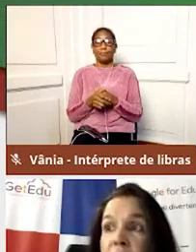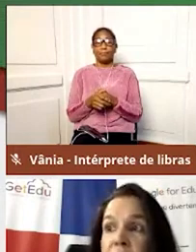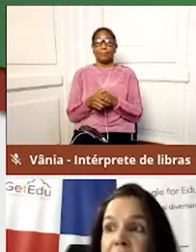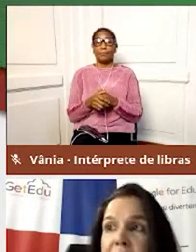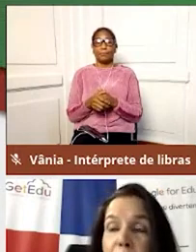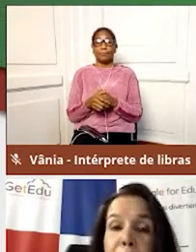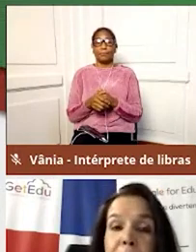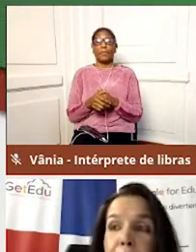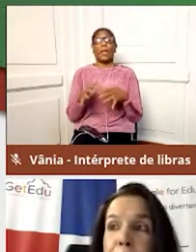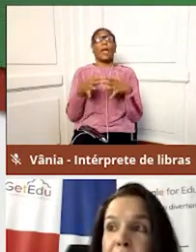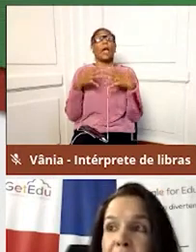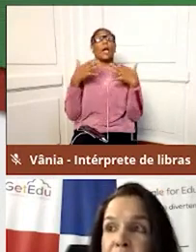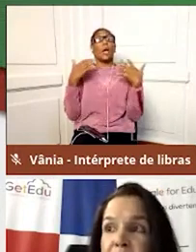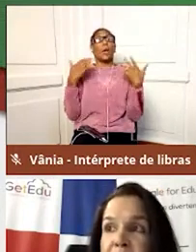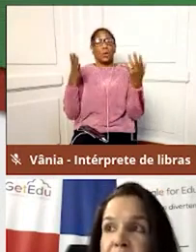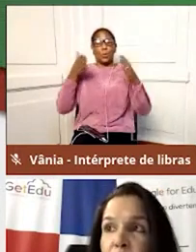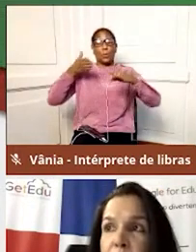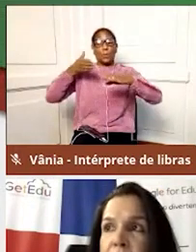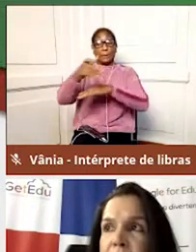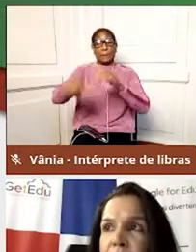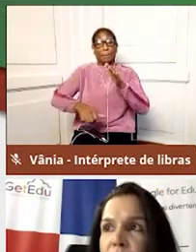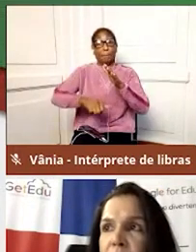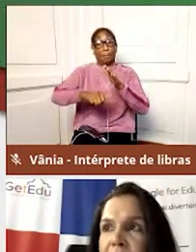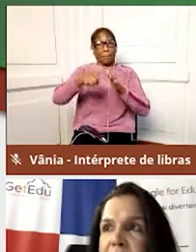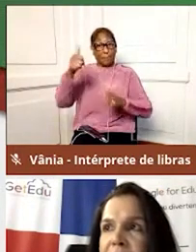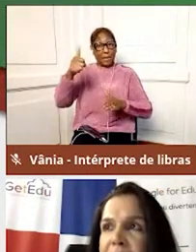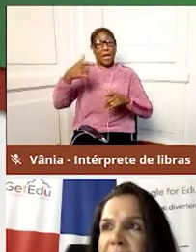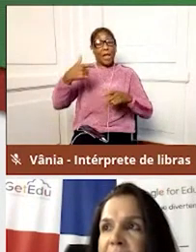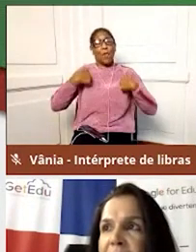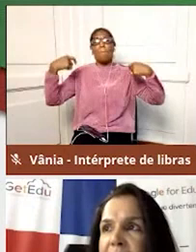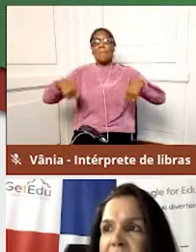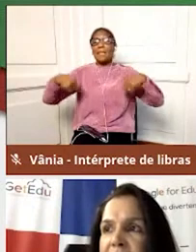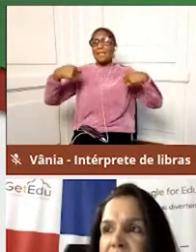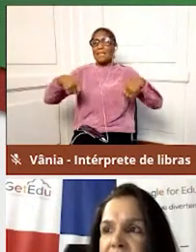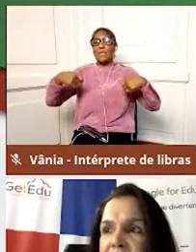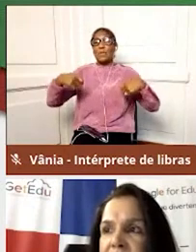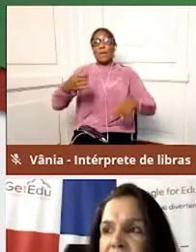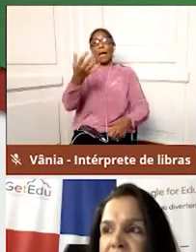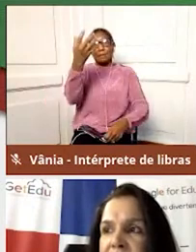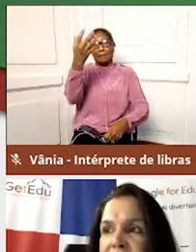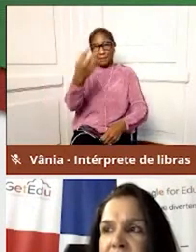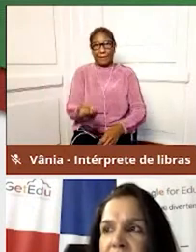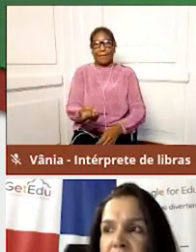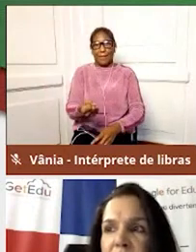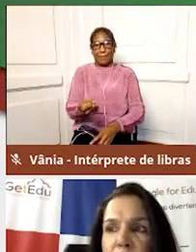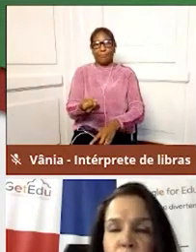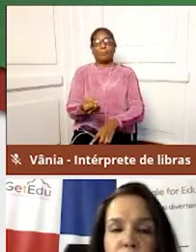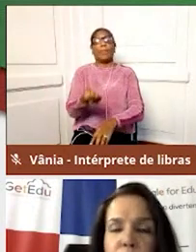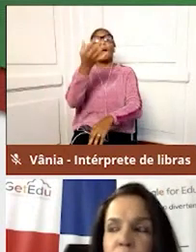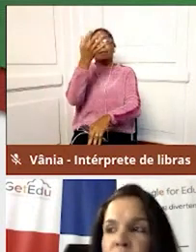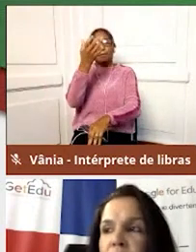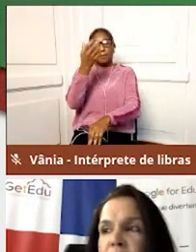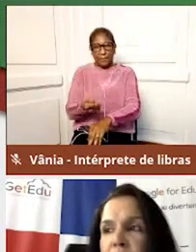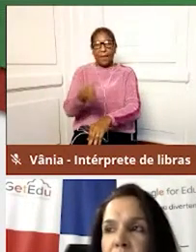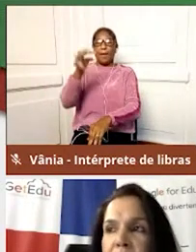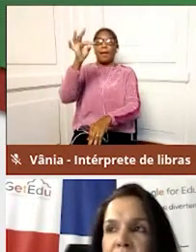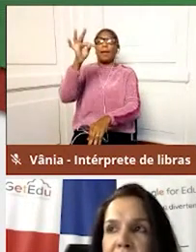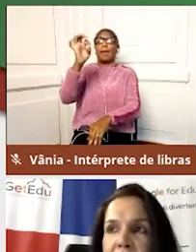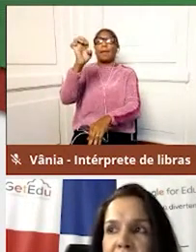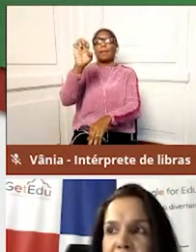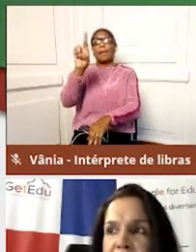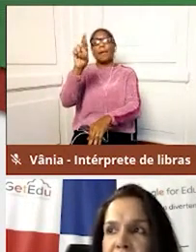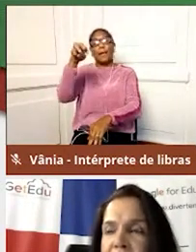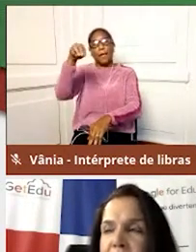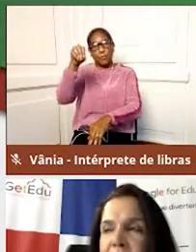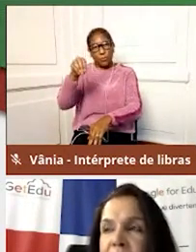Quando eu entrar pela primeira vez, eu preciso aceitar esses termos. Então, eu